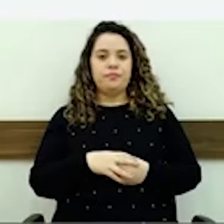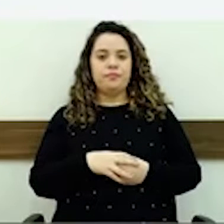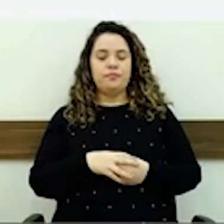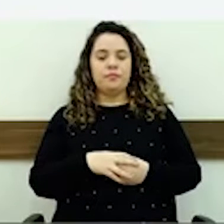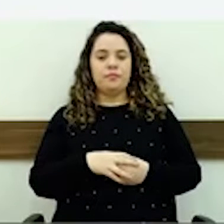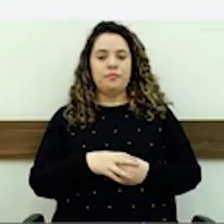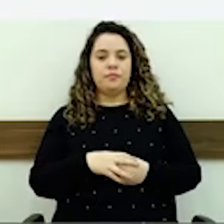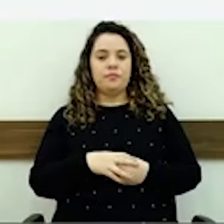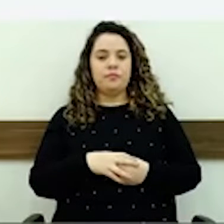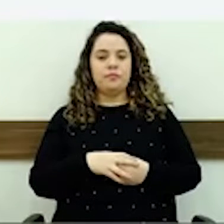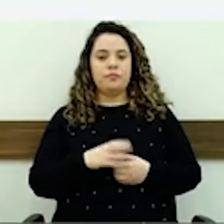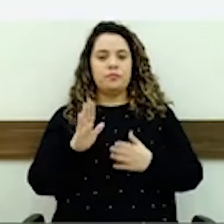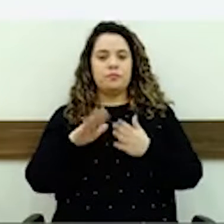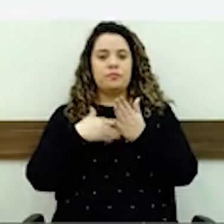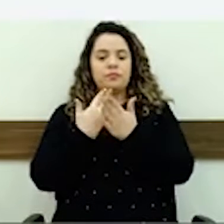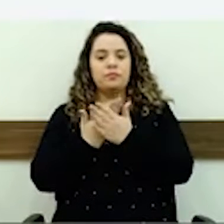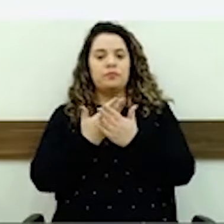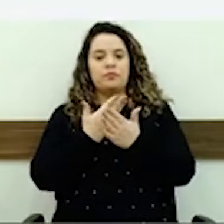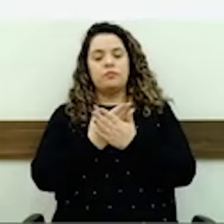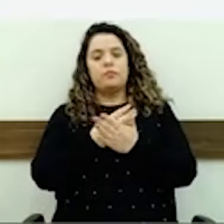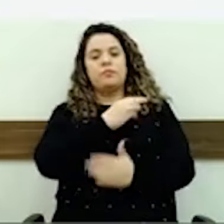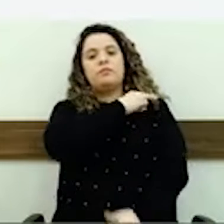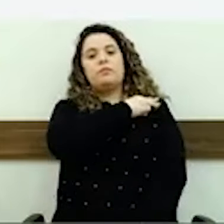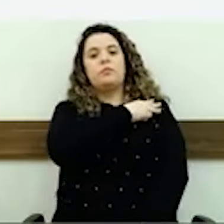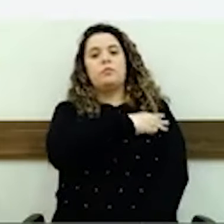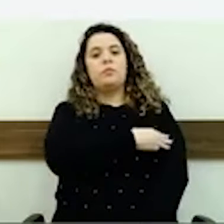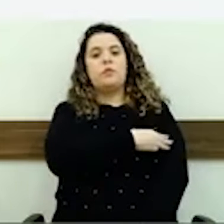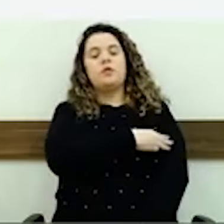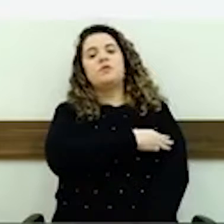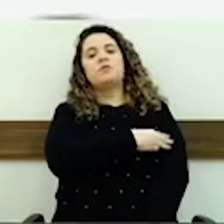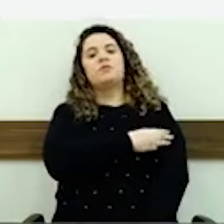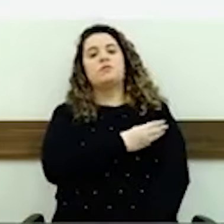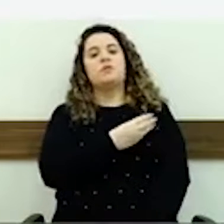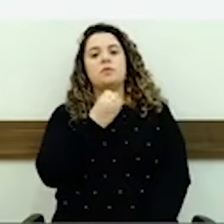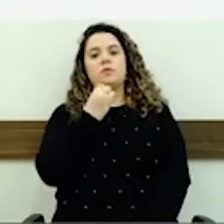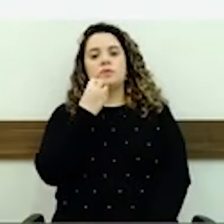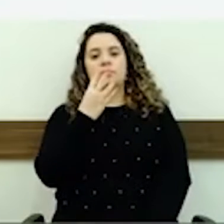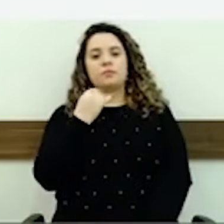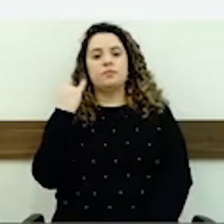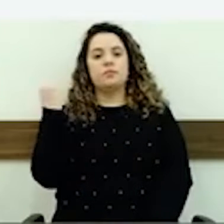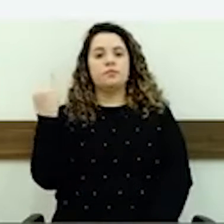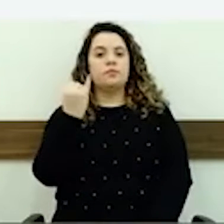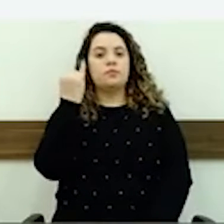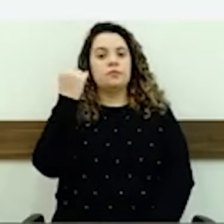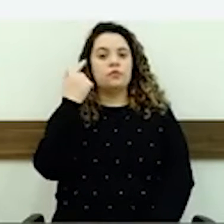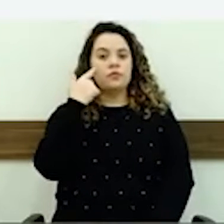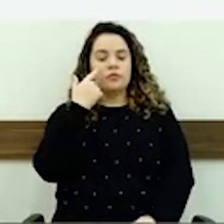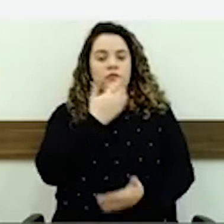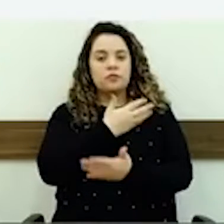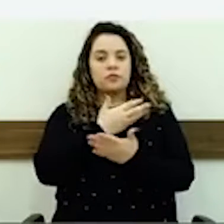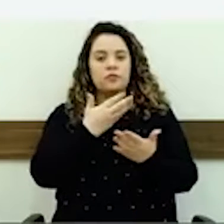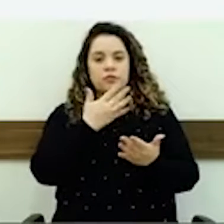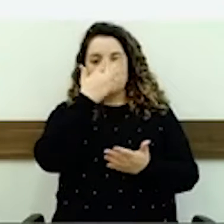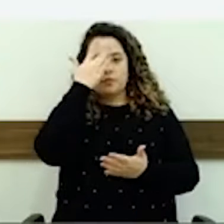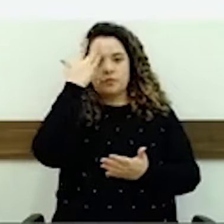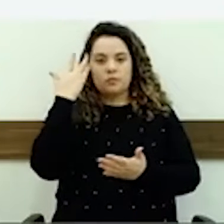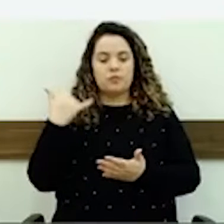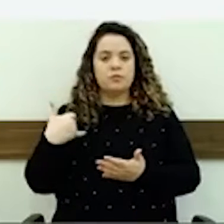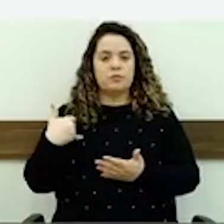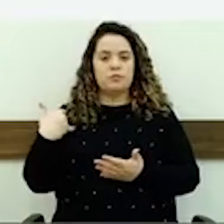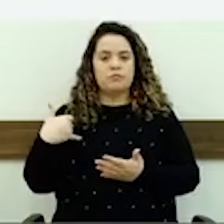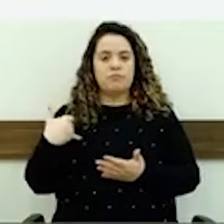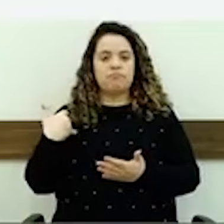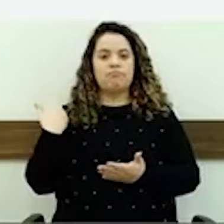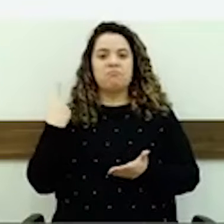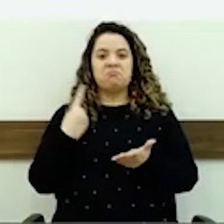ao colégio Mendes Gonçalves, é muito bom e importante ver o pessoal dessa idade aí, tão comprometido